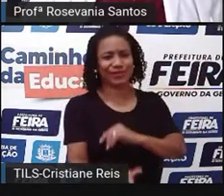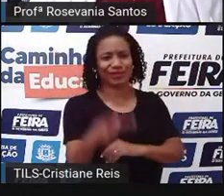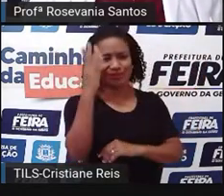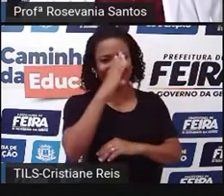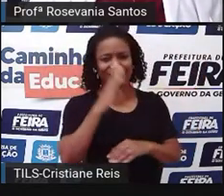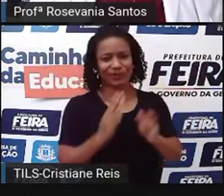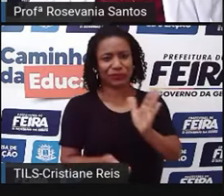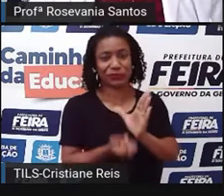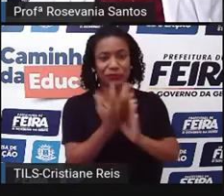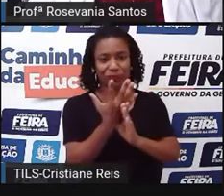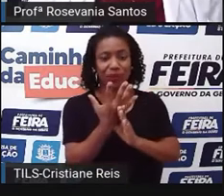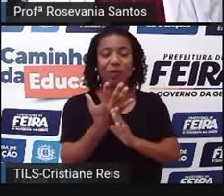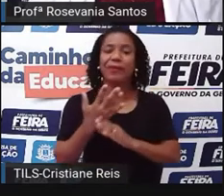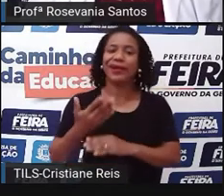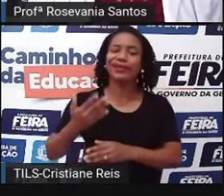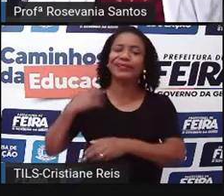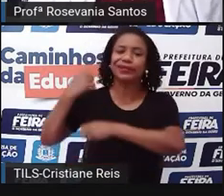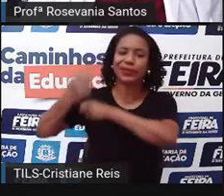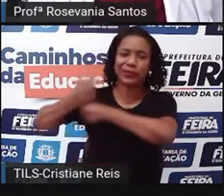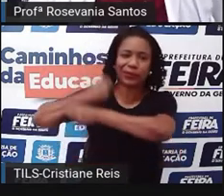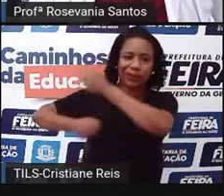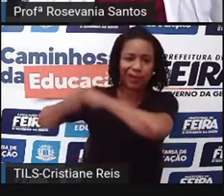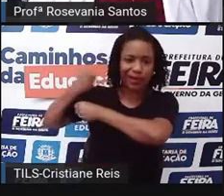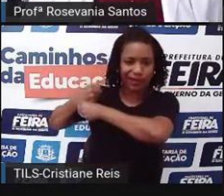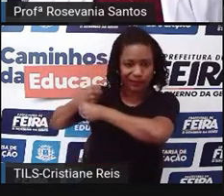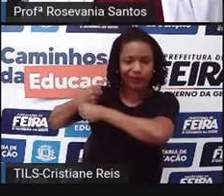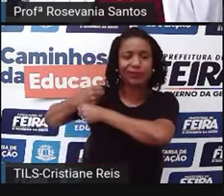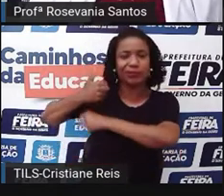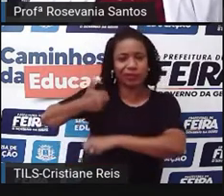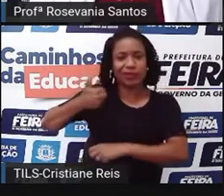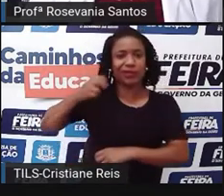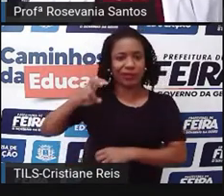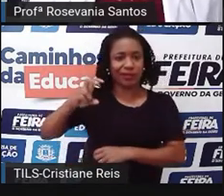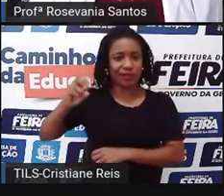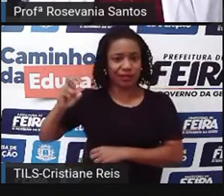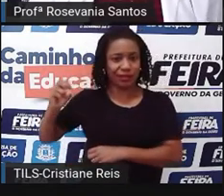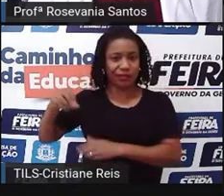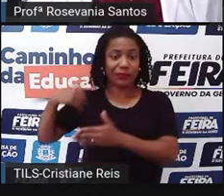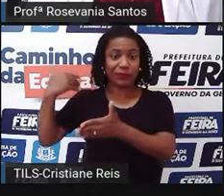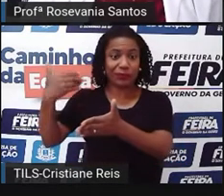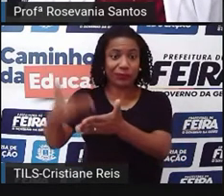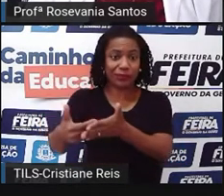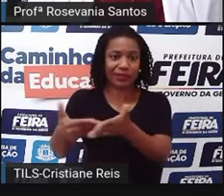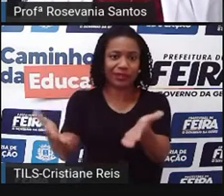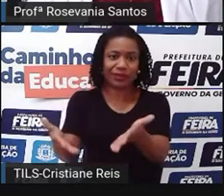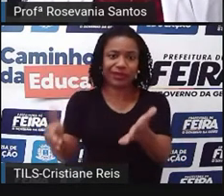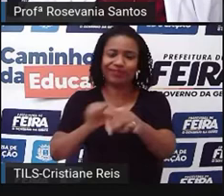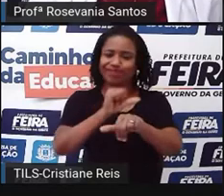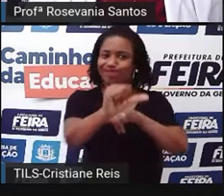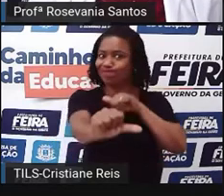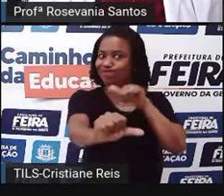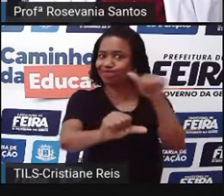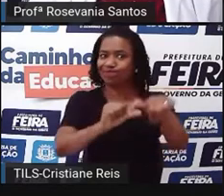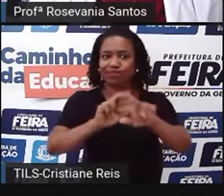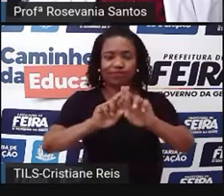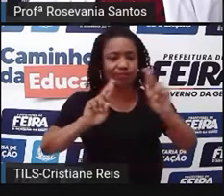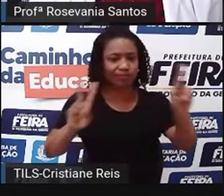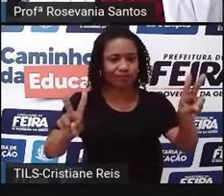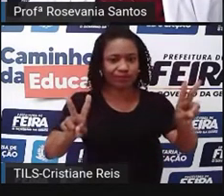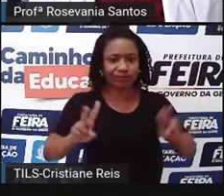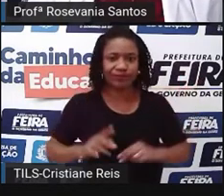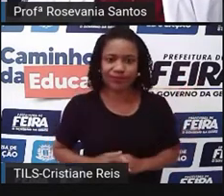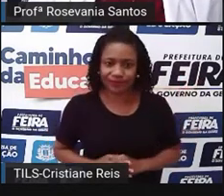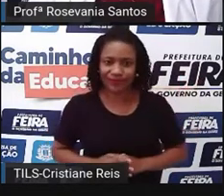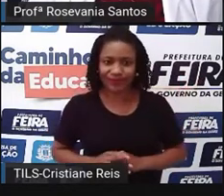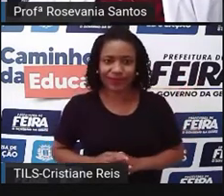né? De 1500 para cá, a gente vem alterando essa vegetação original. E, né? Aqui a gente tem um